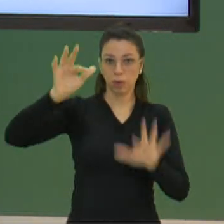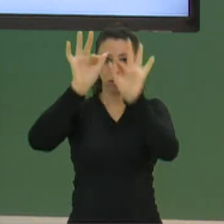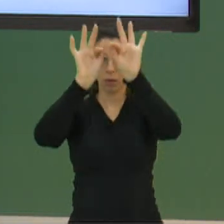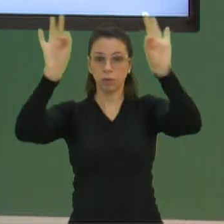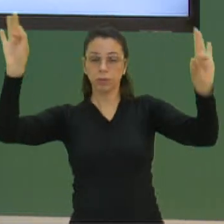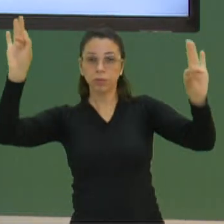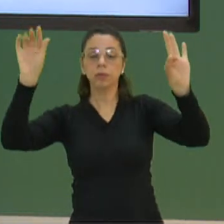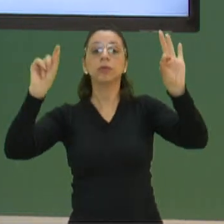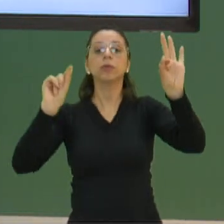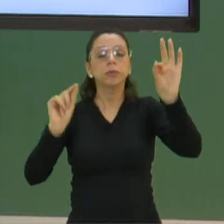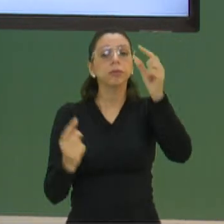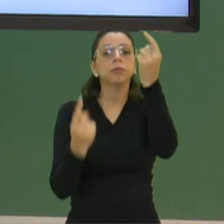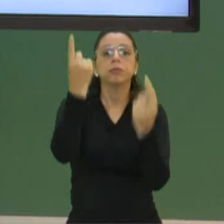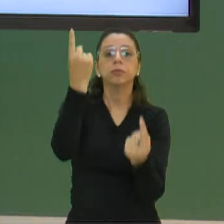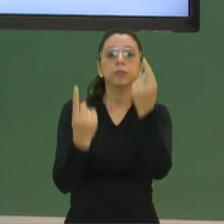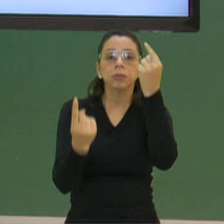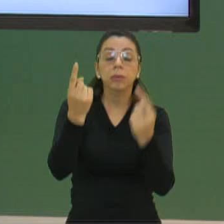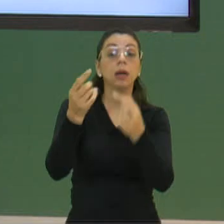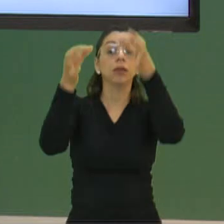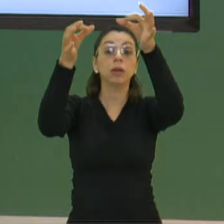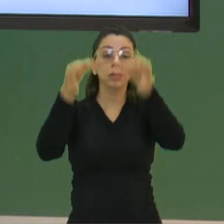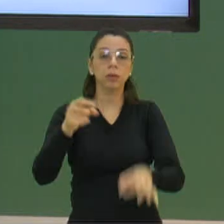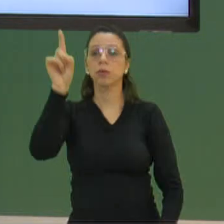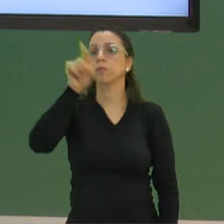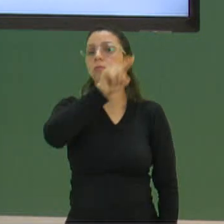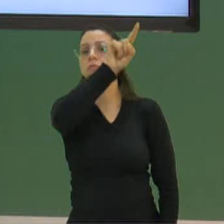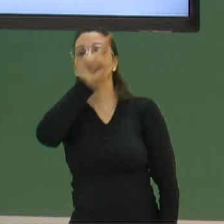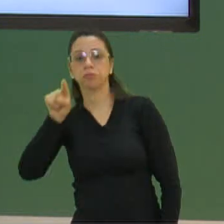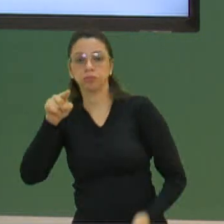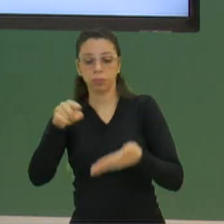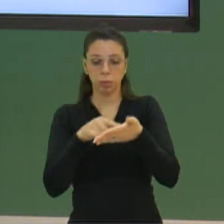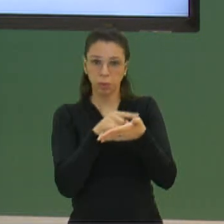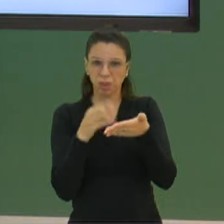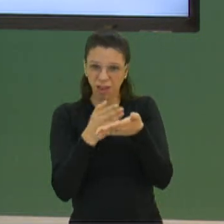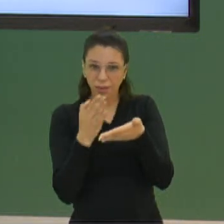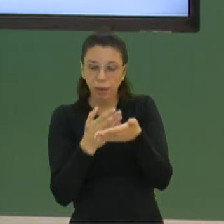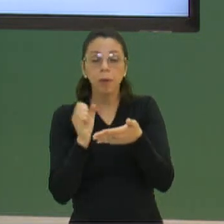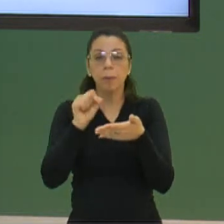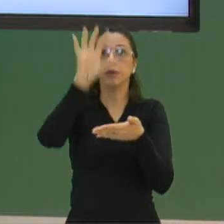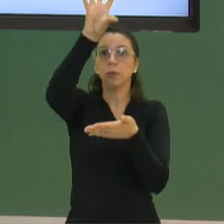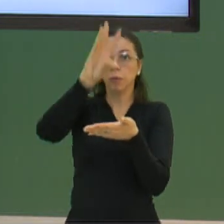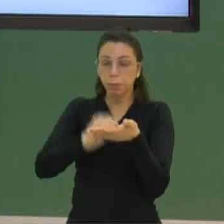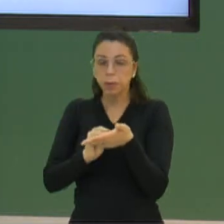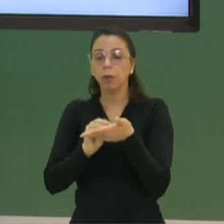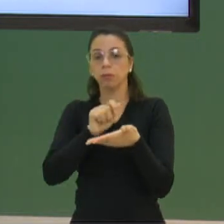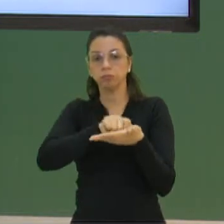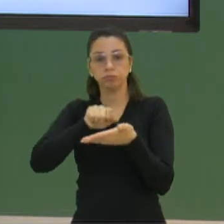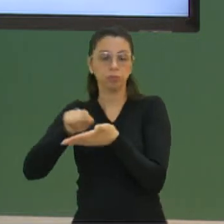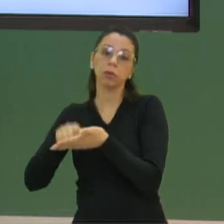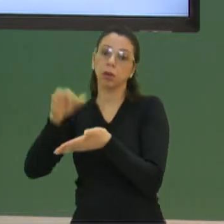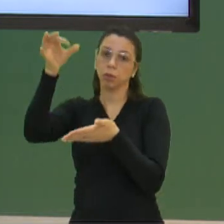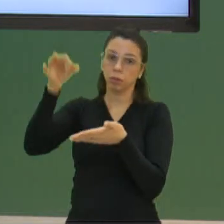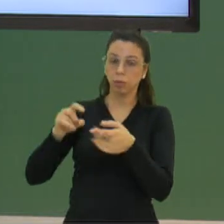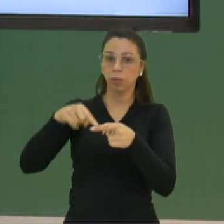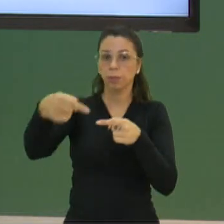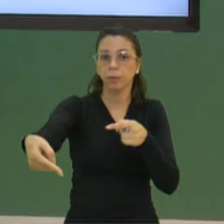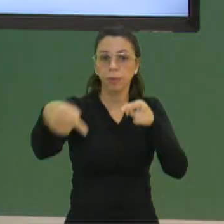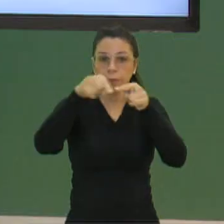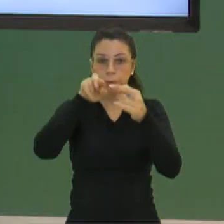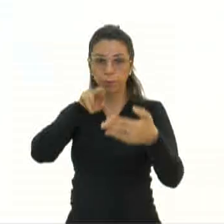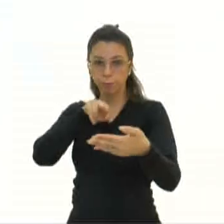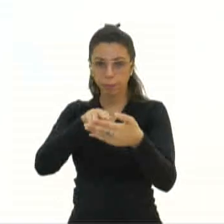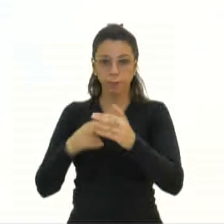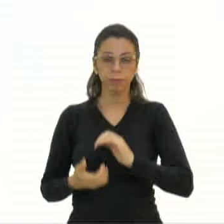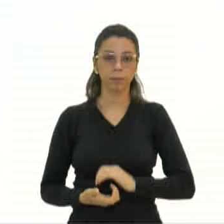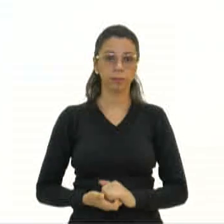e vai me dizer qual delas está correta. Vai marcar um X aí no seu caderno. Pode copiar a frase correta também no caderno. Daqui a pouquinho eu volto.